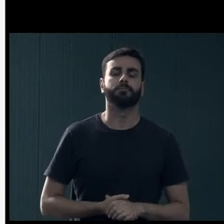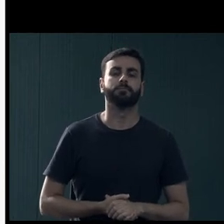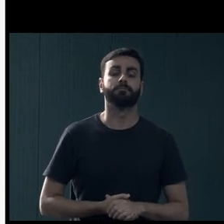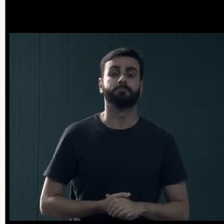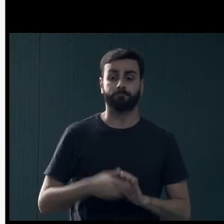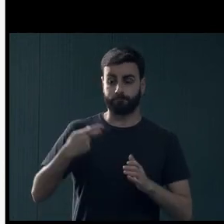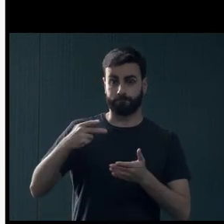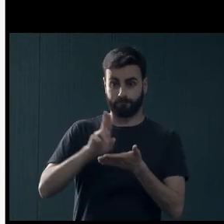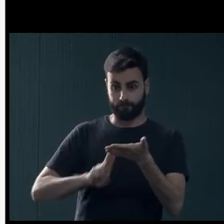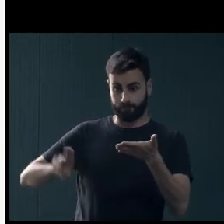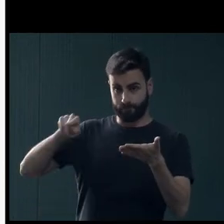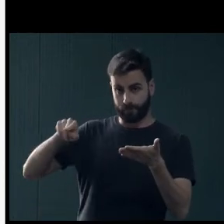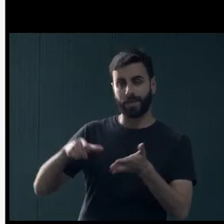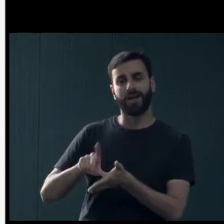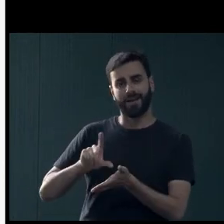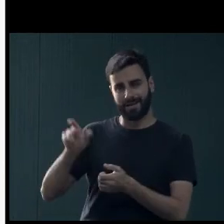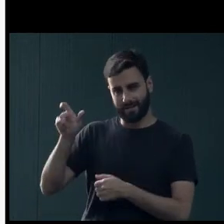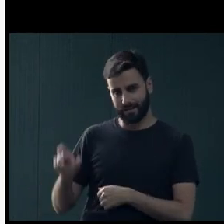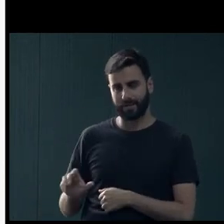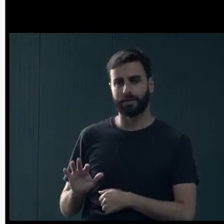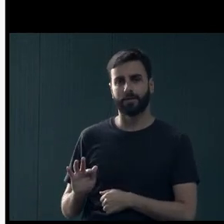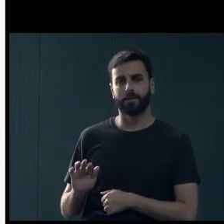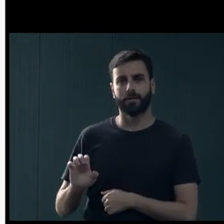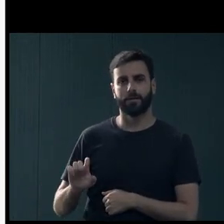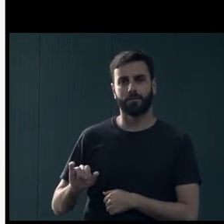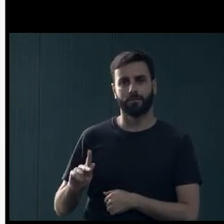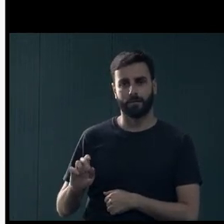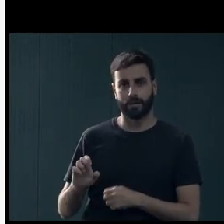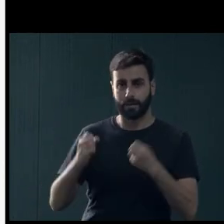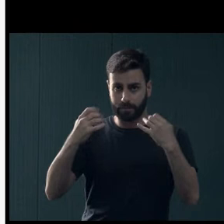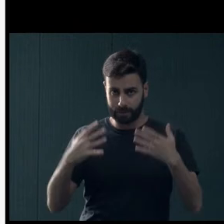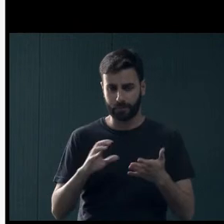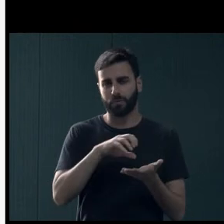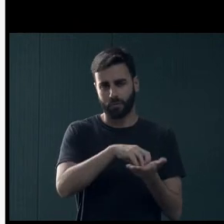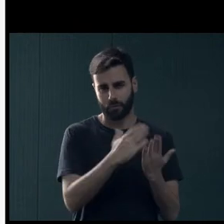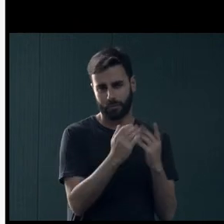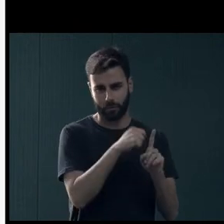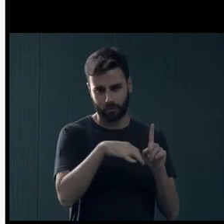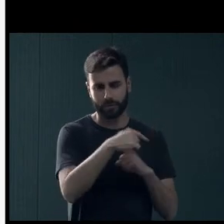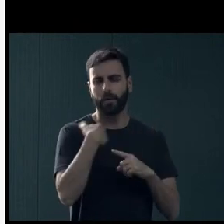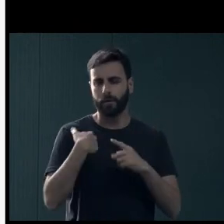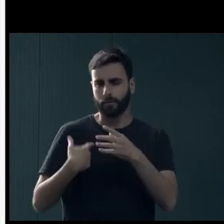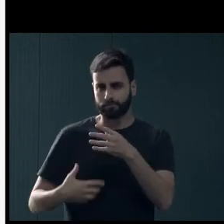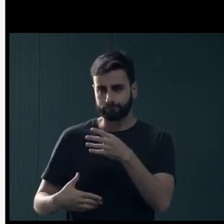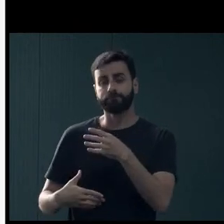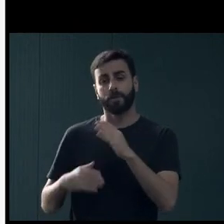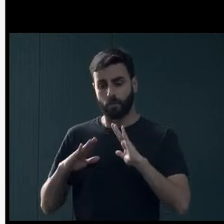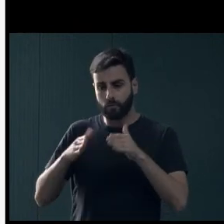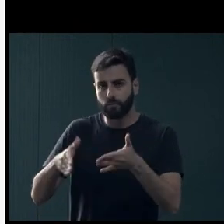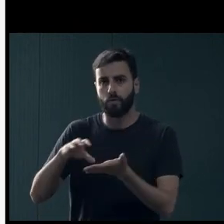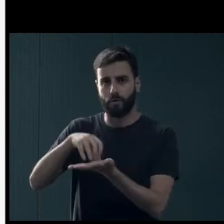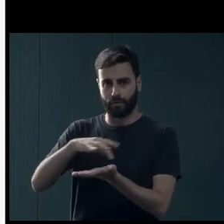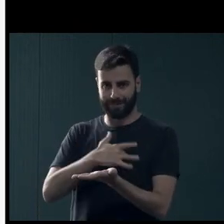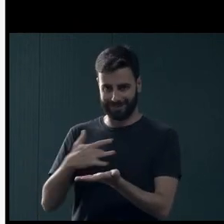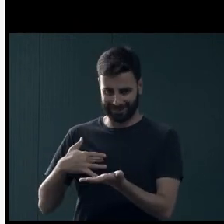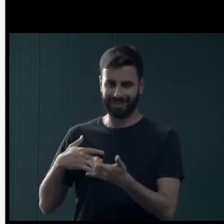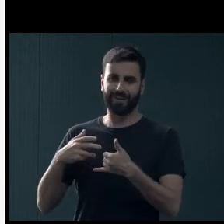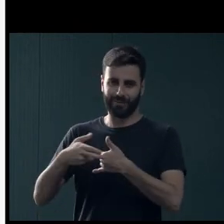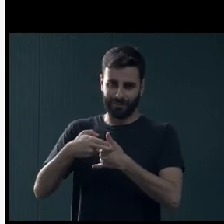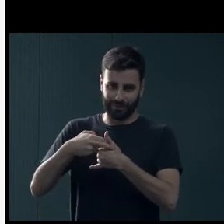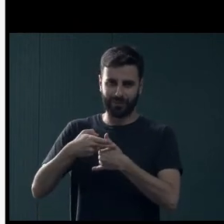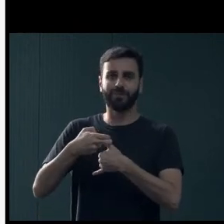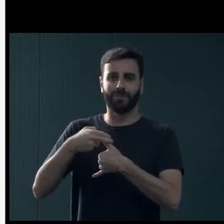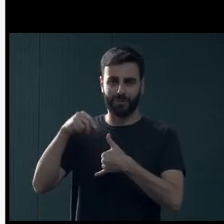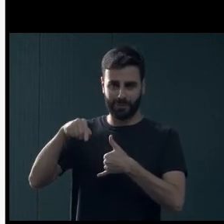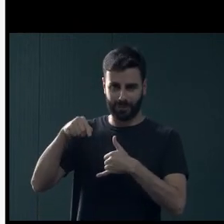Aqui na universidade, Felipe comentou a questão da divisão psíquico-social. Eu vou acrescentar um pouco a divisão de saúde que a gente tem. O